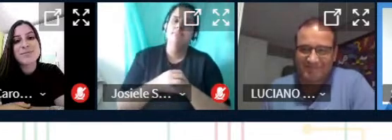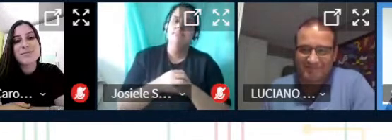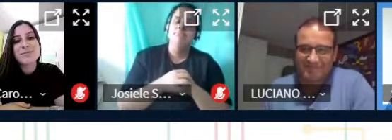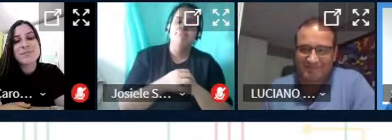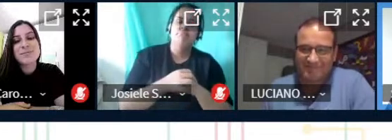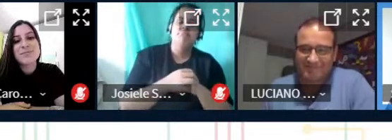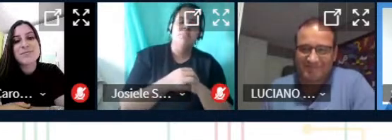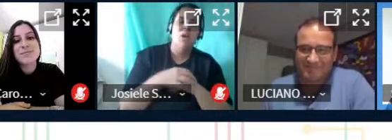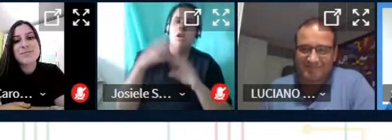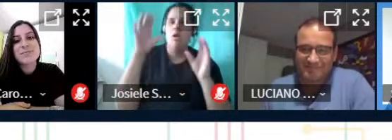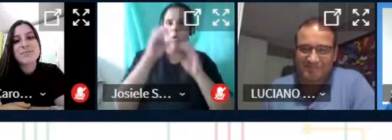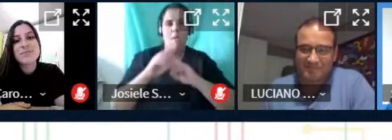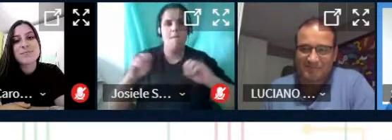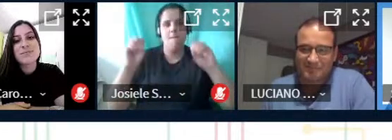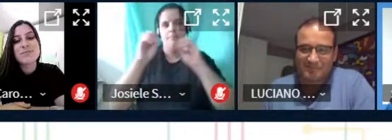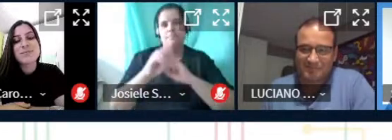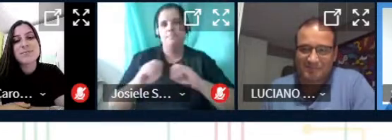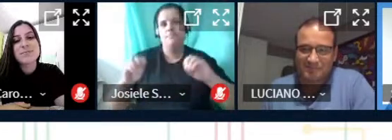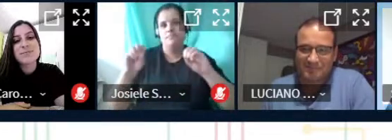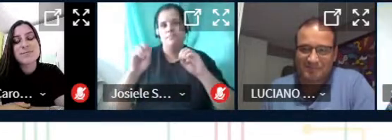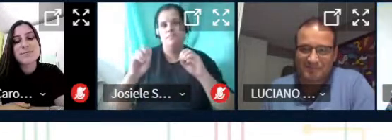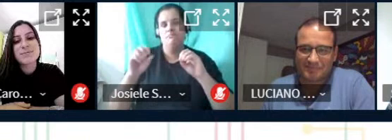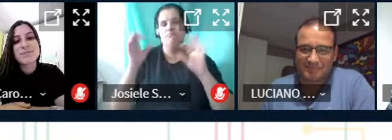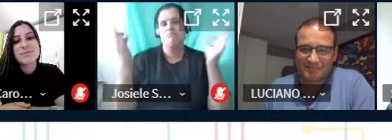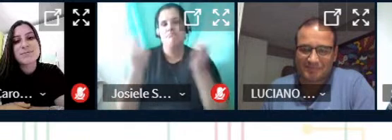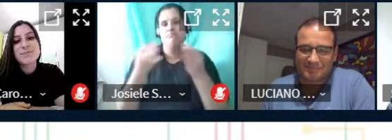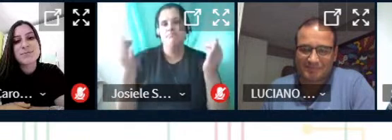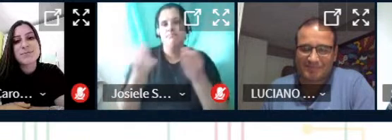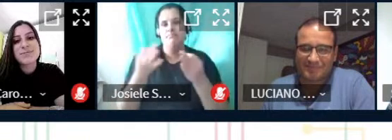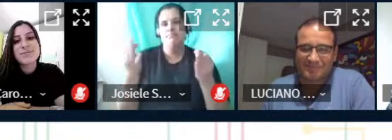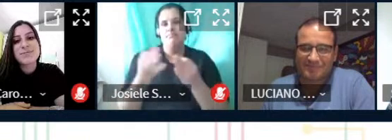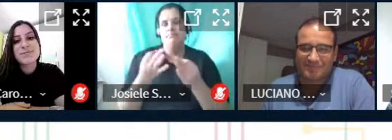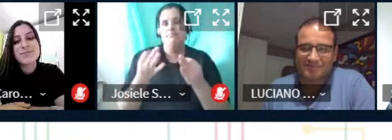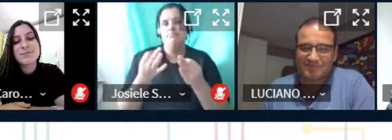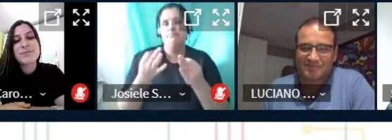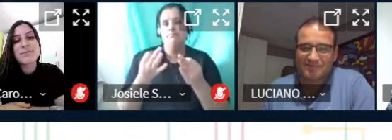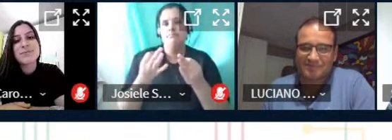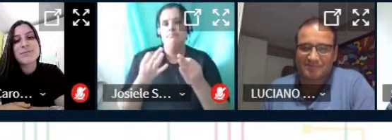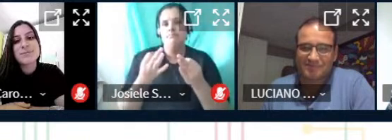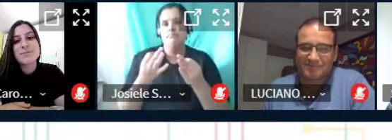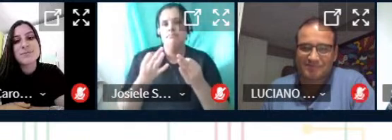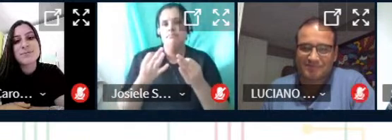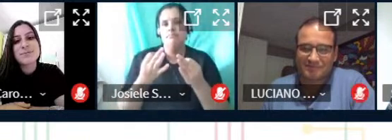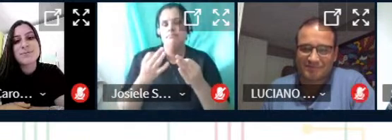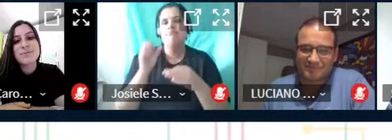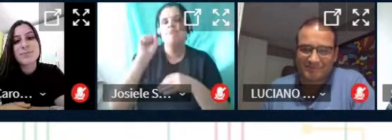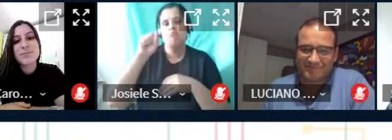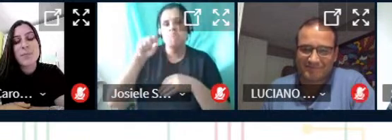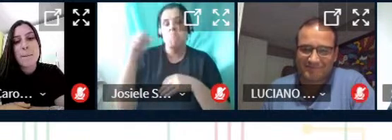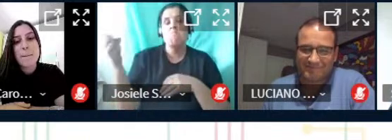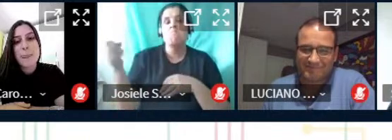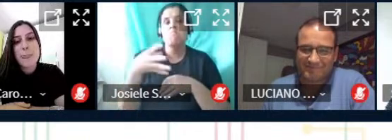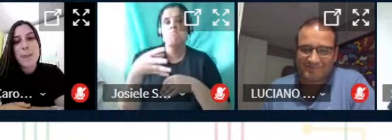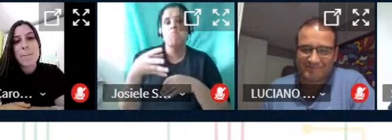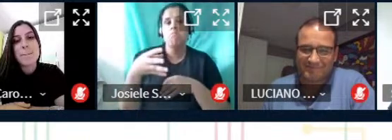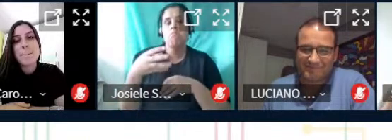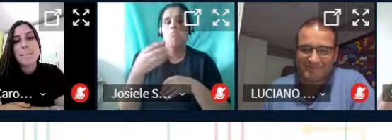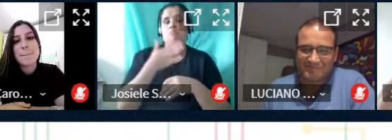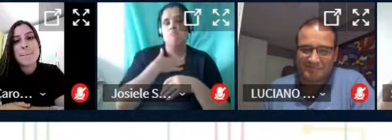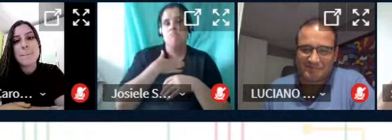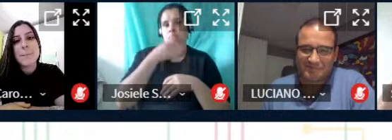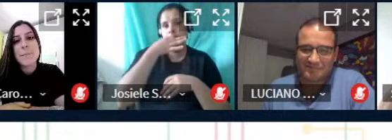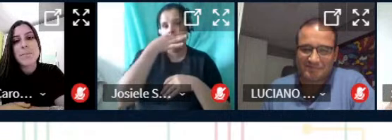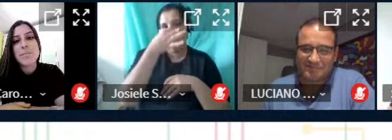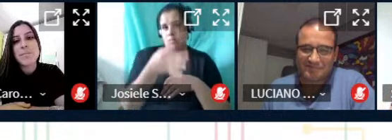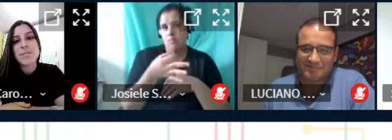eu vi estava maravilhoso assim né ficou perfeito ficou perfeito realmente uma inovação do meu ponto de vista